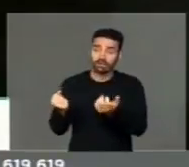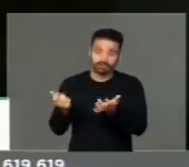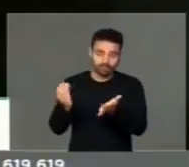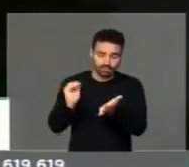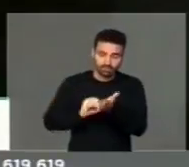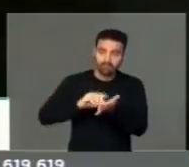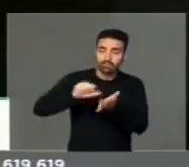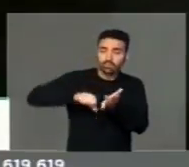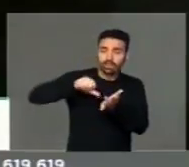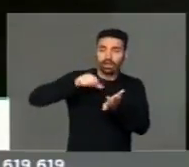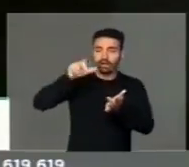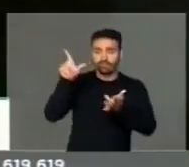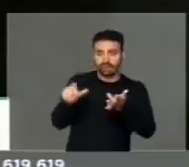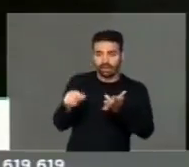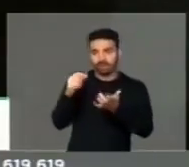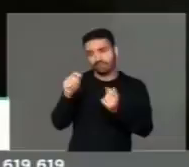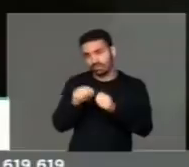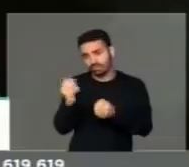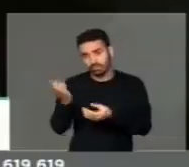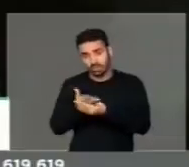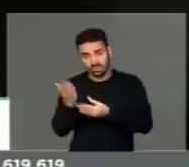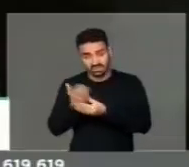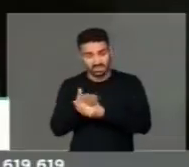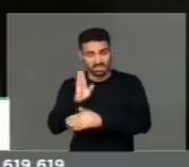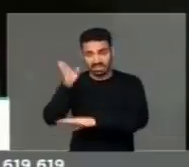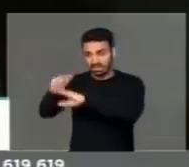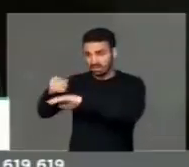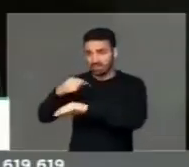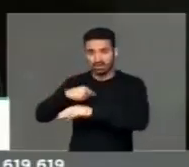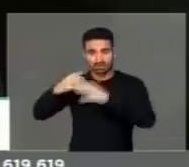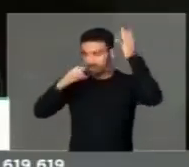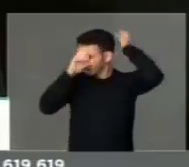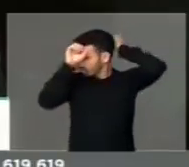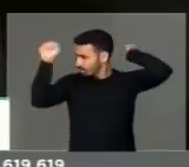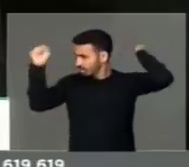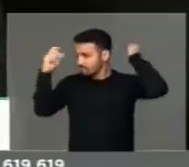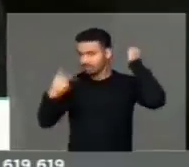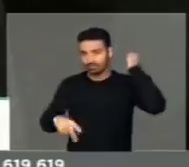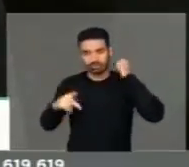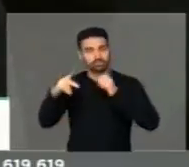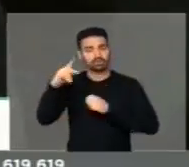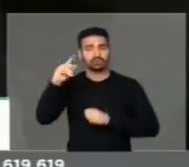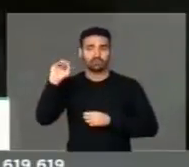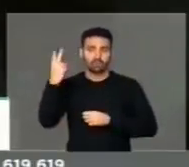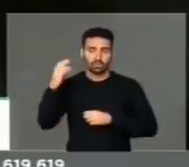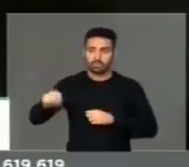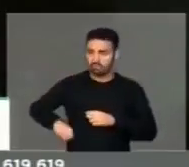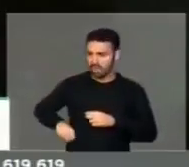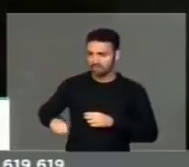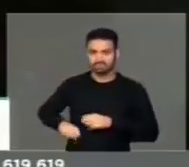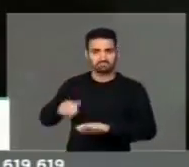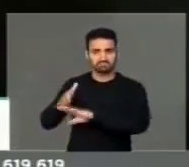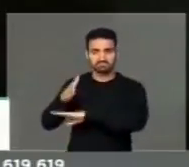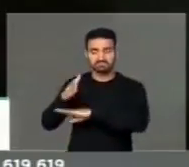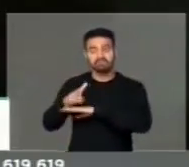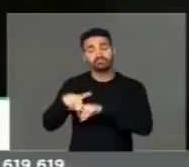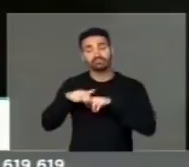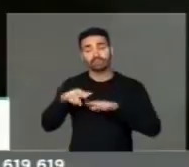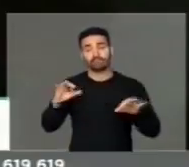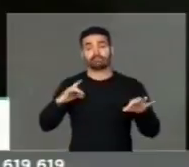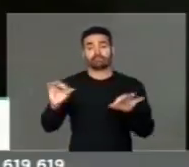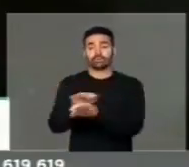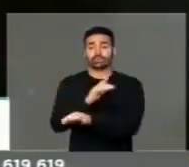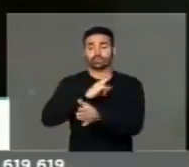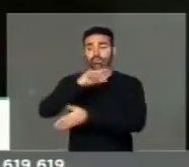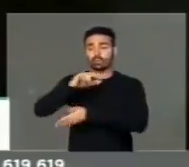procuram fazer qualquer tipo de processo, junto aos consulados italianos aqui e na embaixada, terão então essa documentação